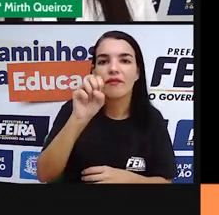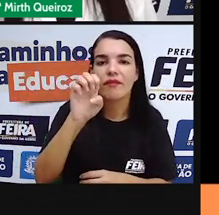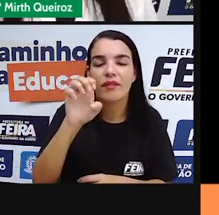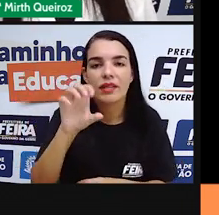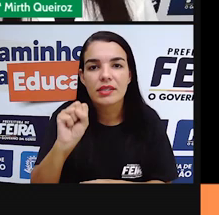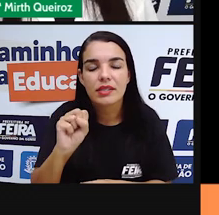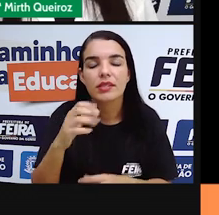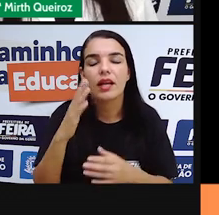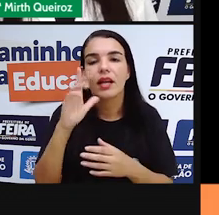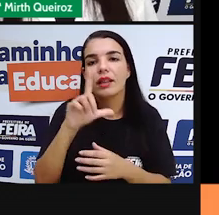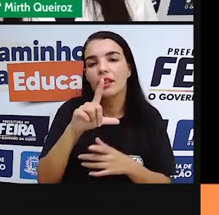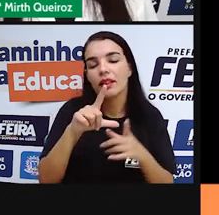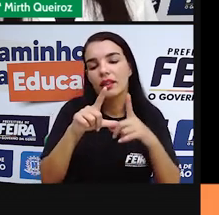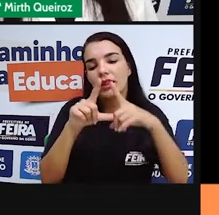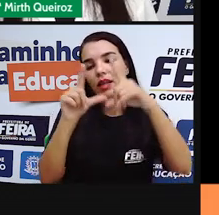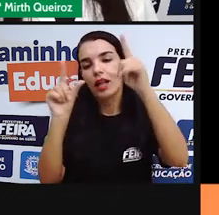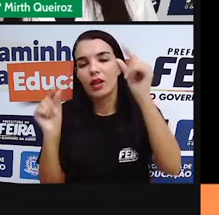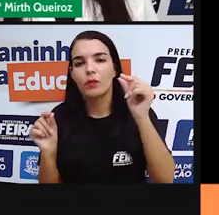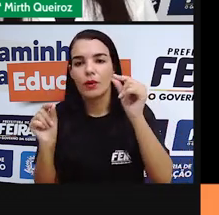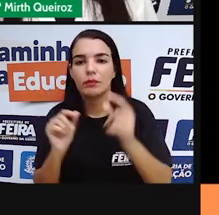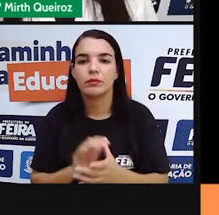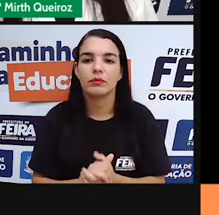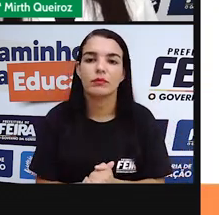fases aí da Lua, certo?